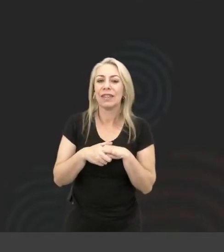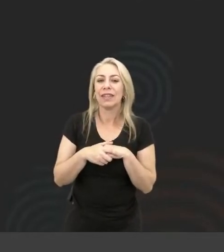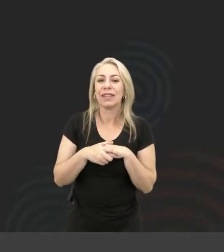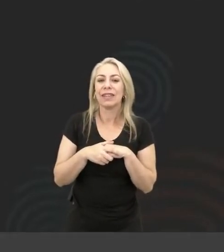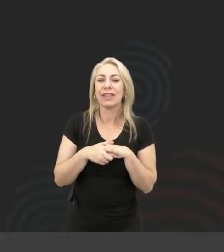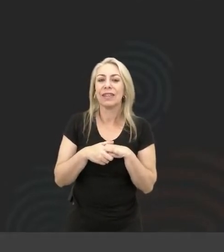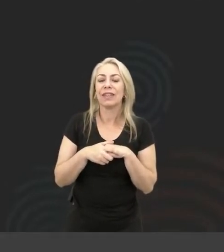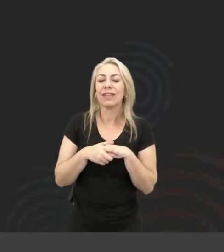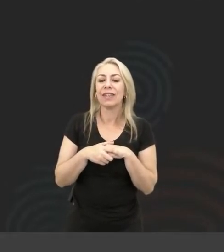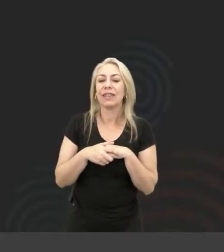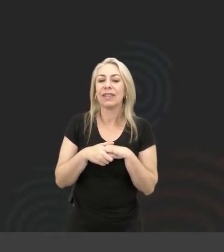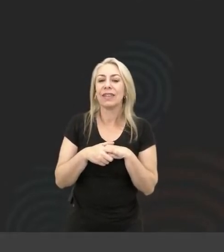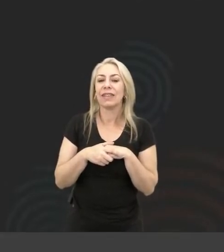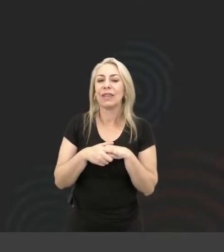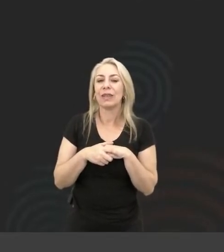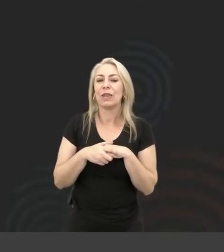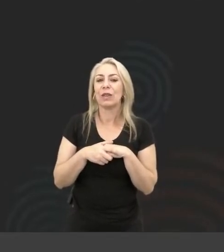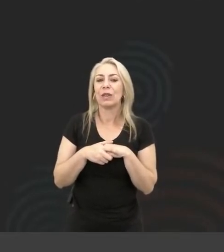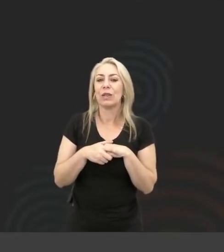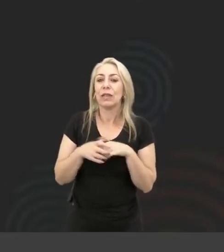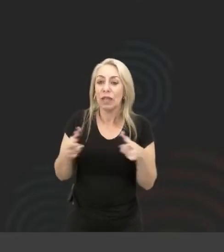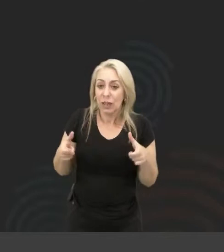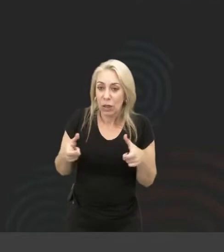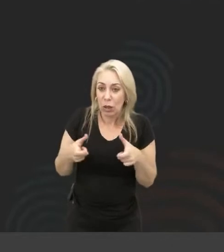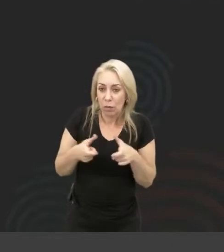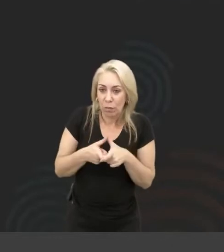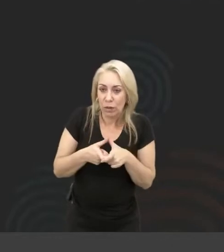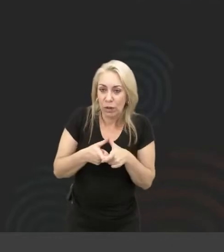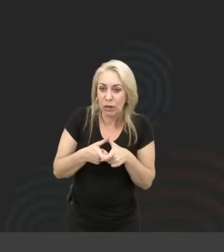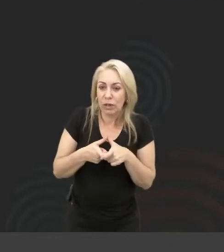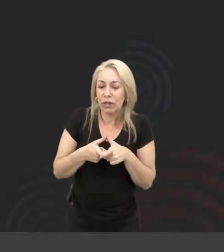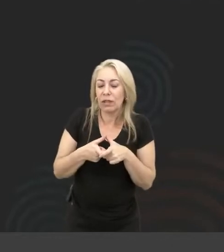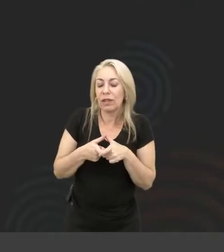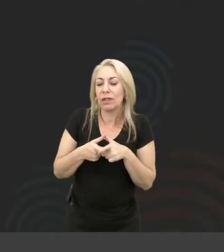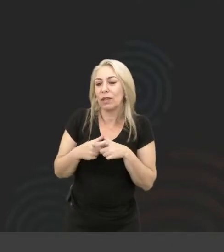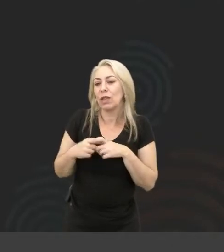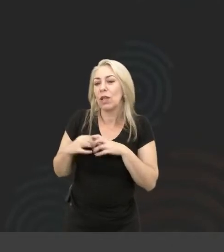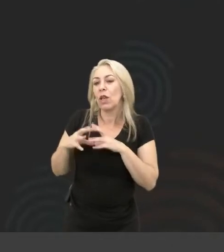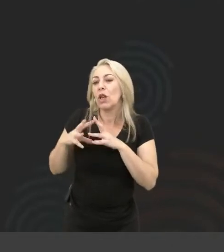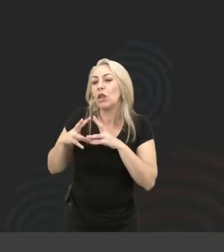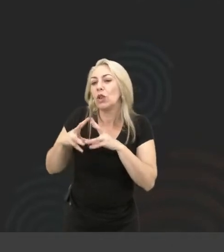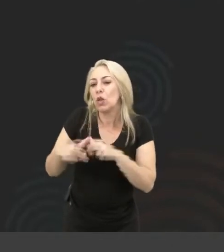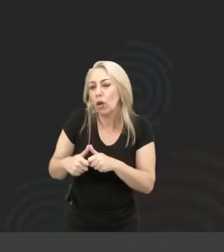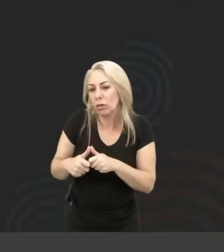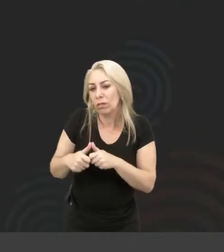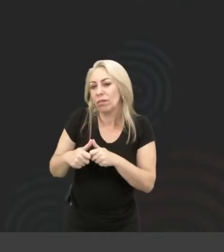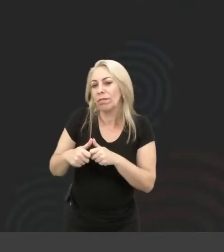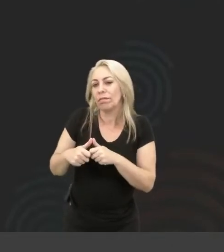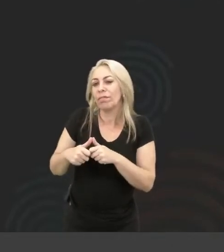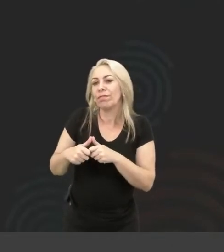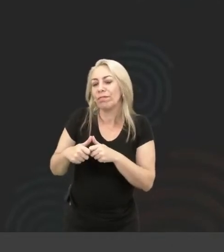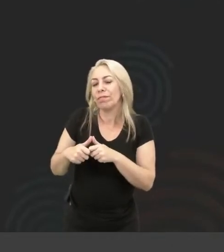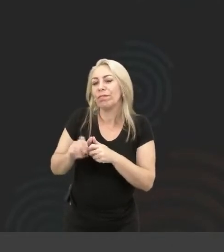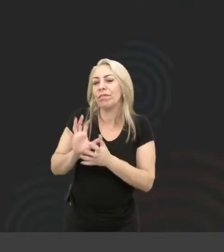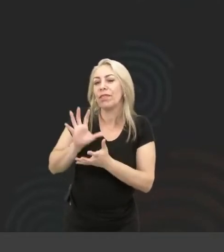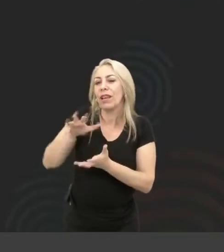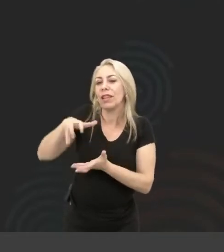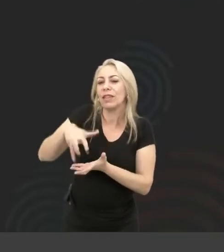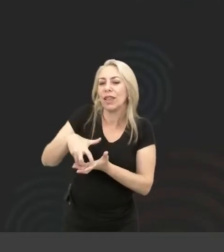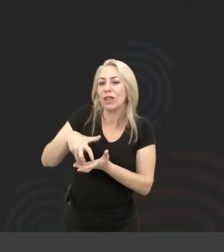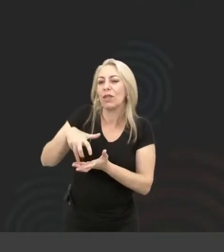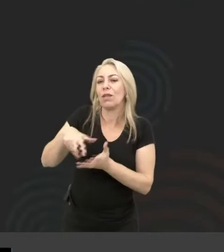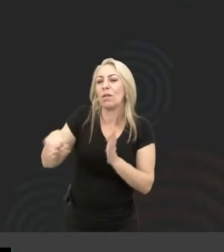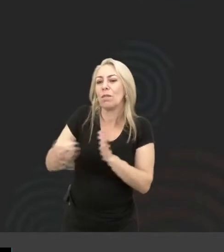das, das, das minorias, todas, todos, todos os setores da sociedade,